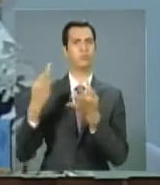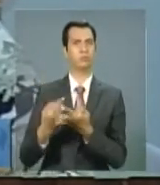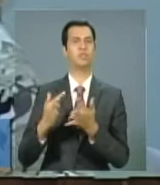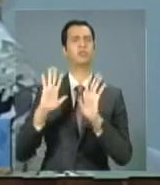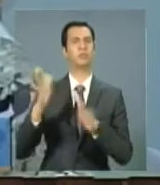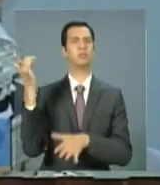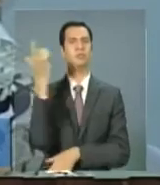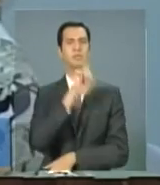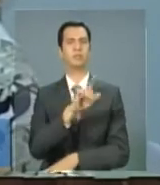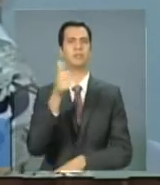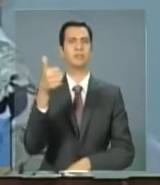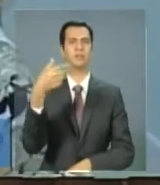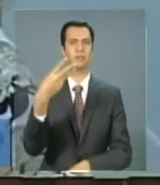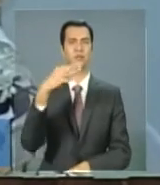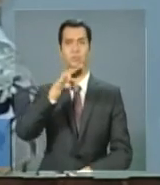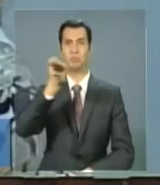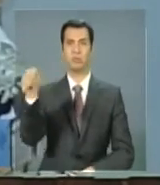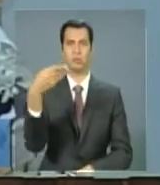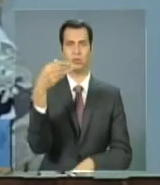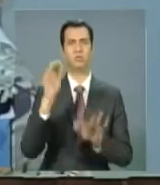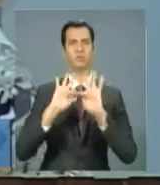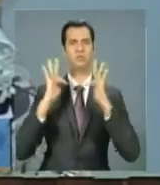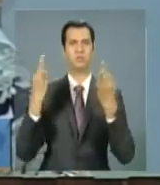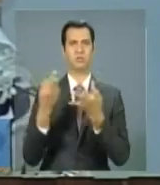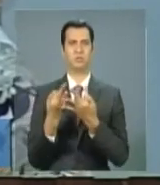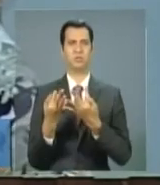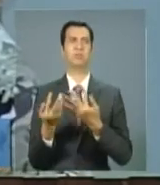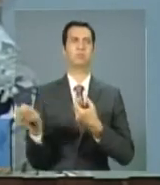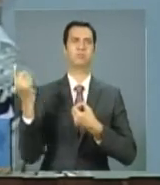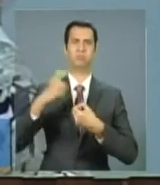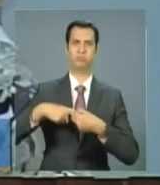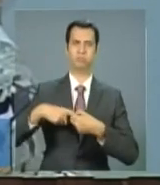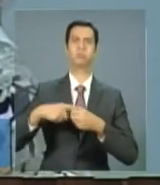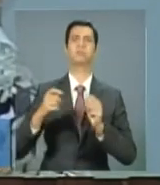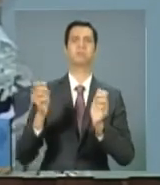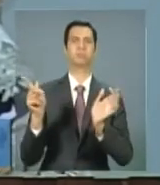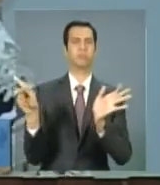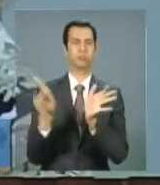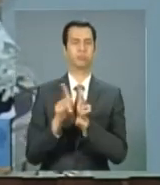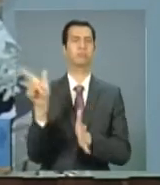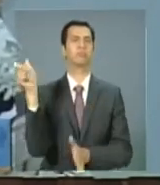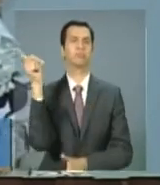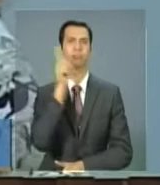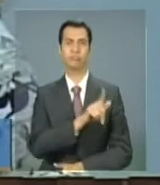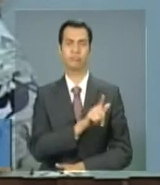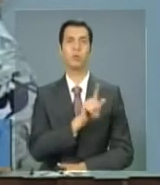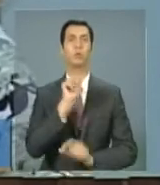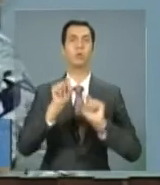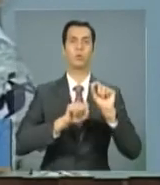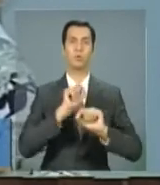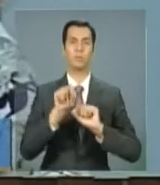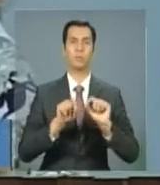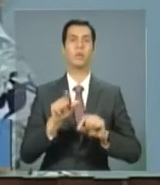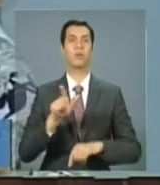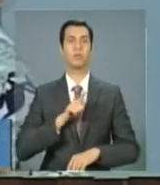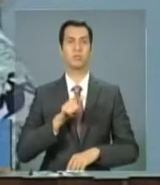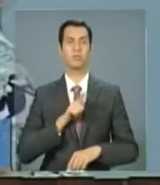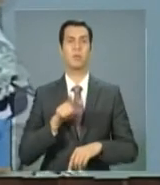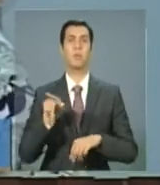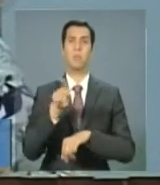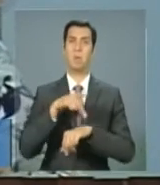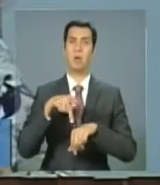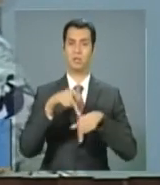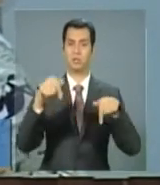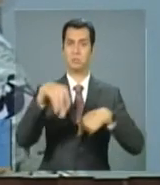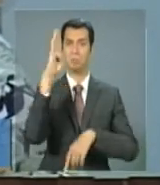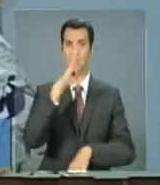famílias num programa que é um programa reconhecido hoje no mundo todo, um país que se desenvolve de forma sustentável